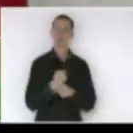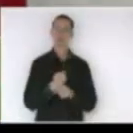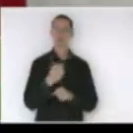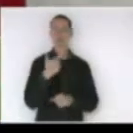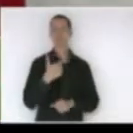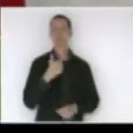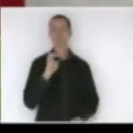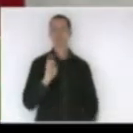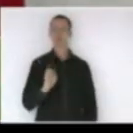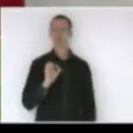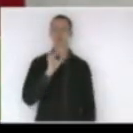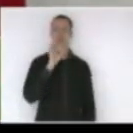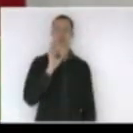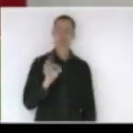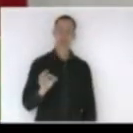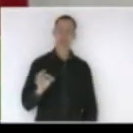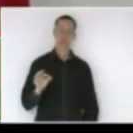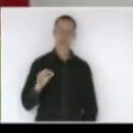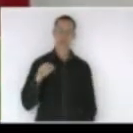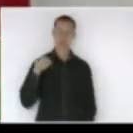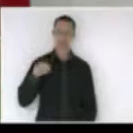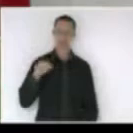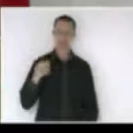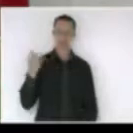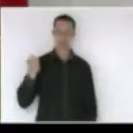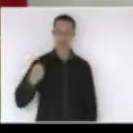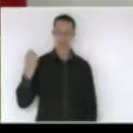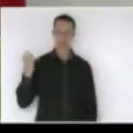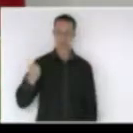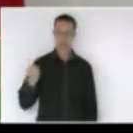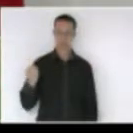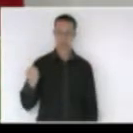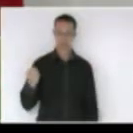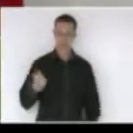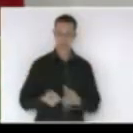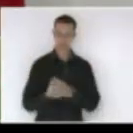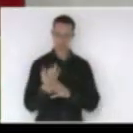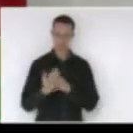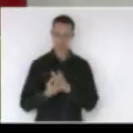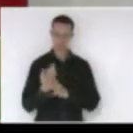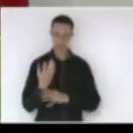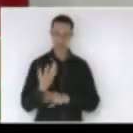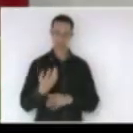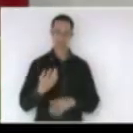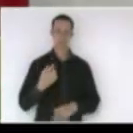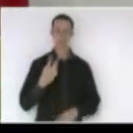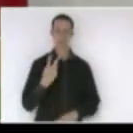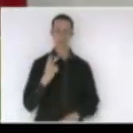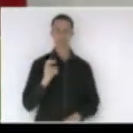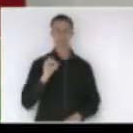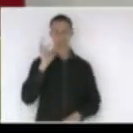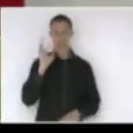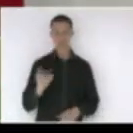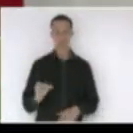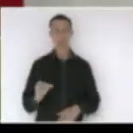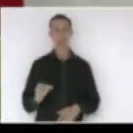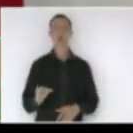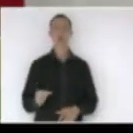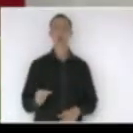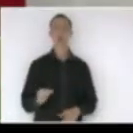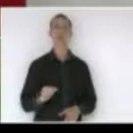% deste total que é produzido ele é consumido nas próprias